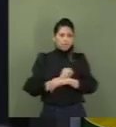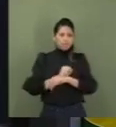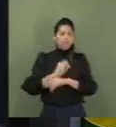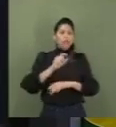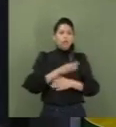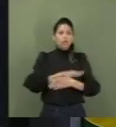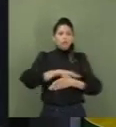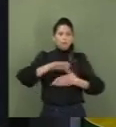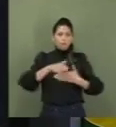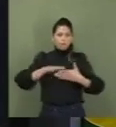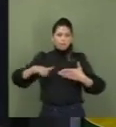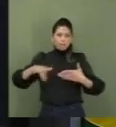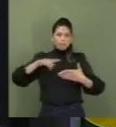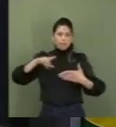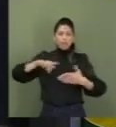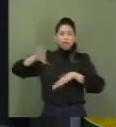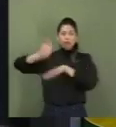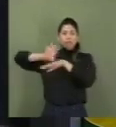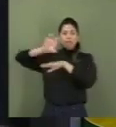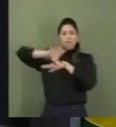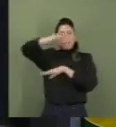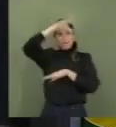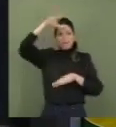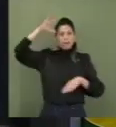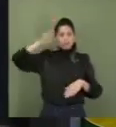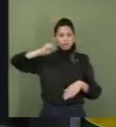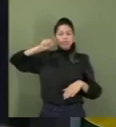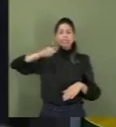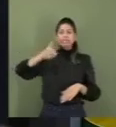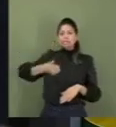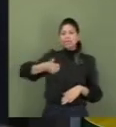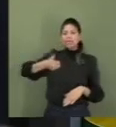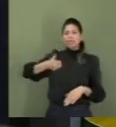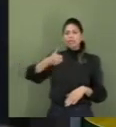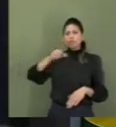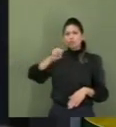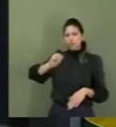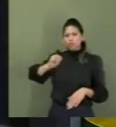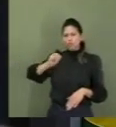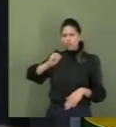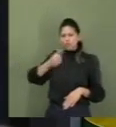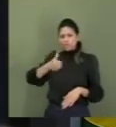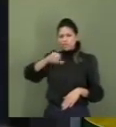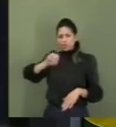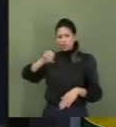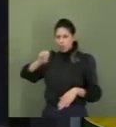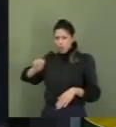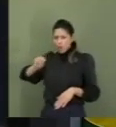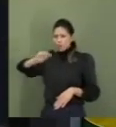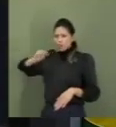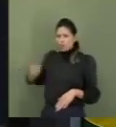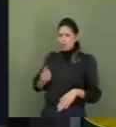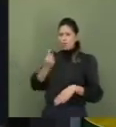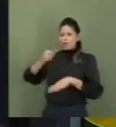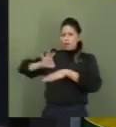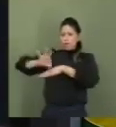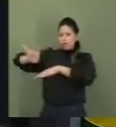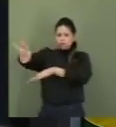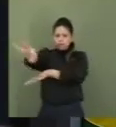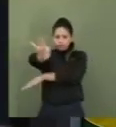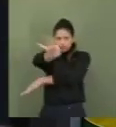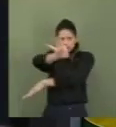Mato Grosso, que tem 108 mil hectares, com fauna e flora extremamente preservados.